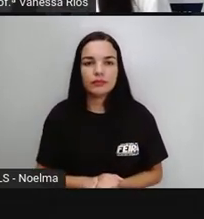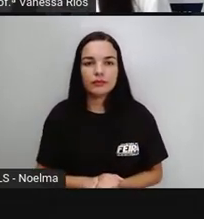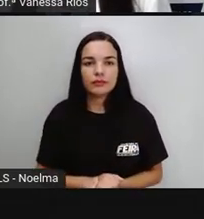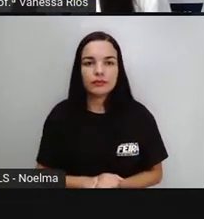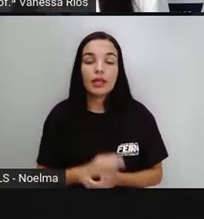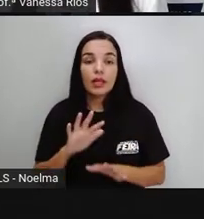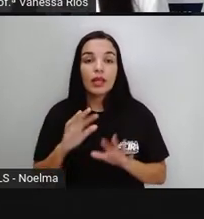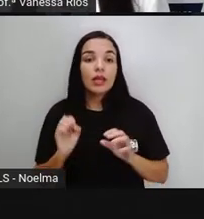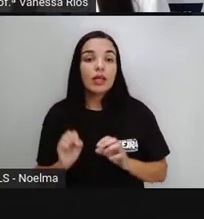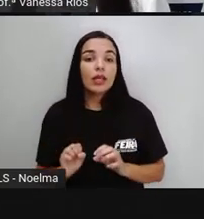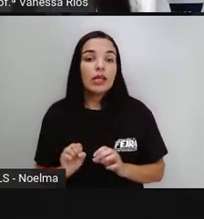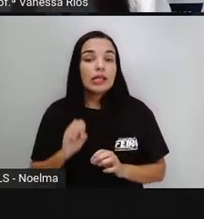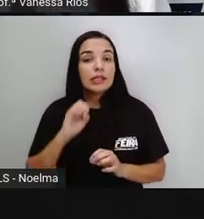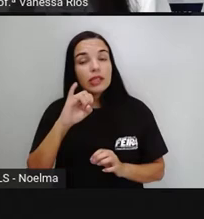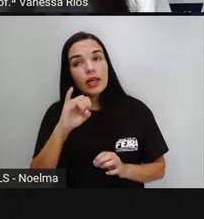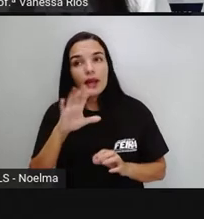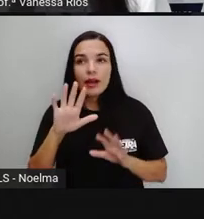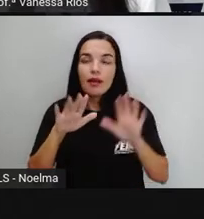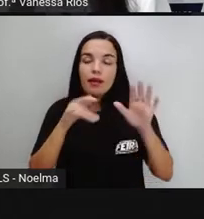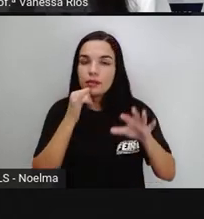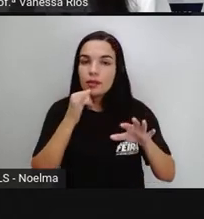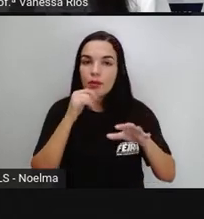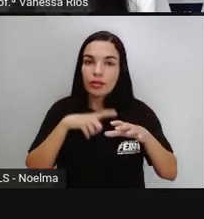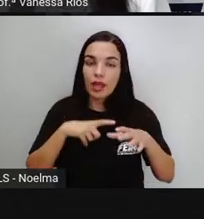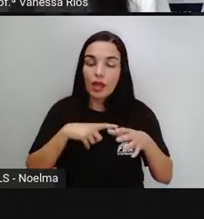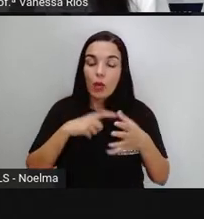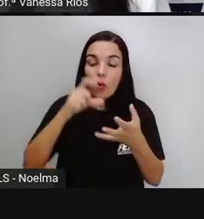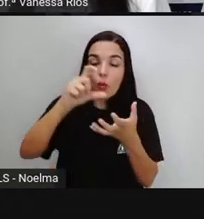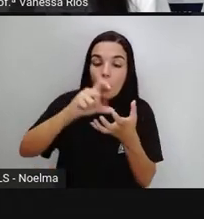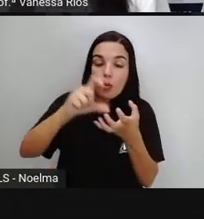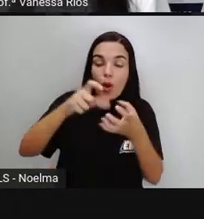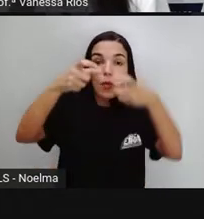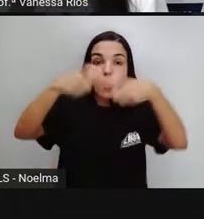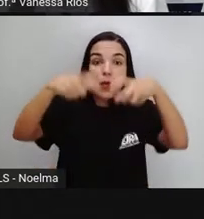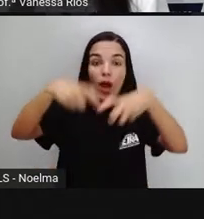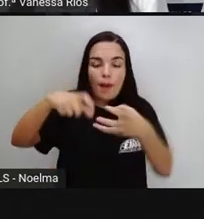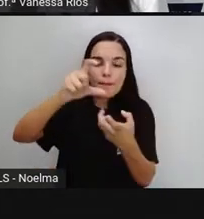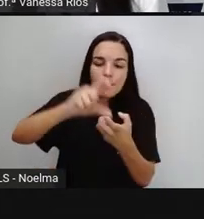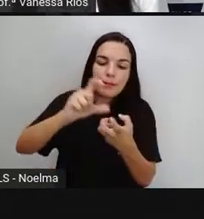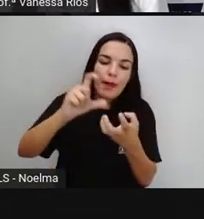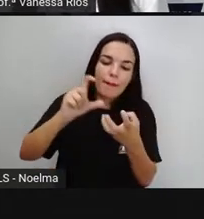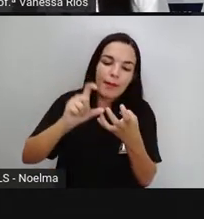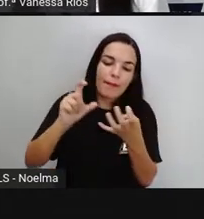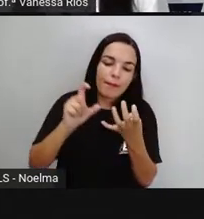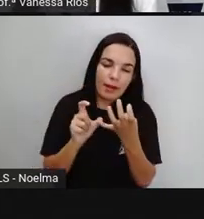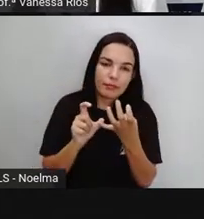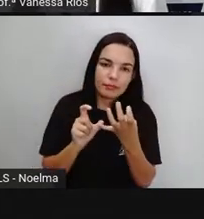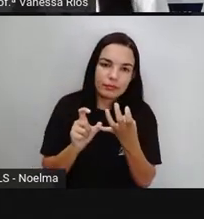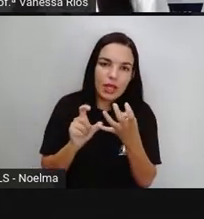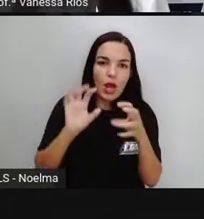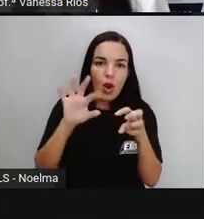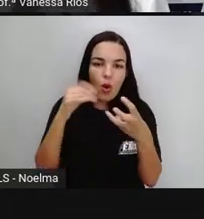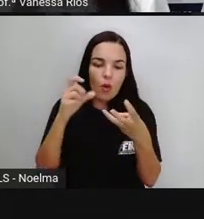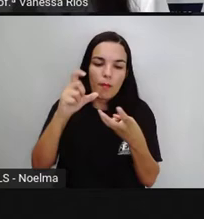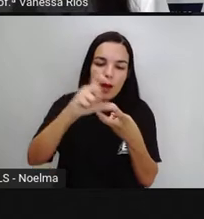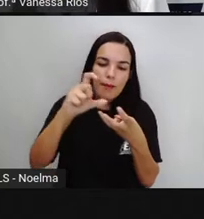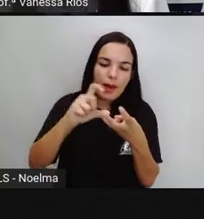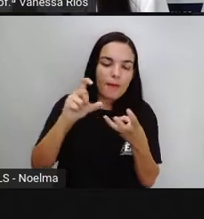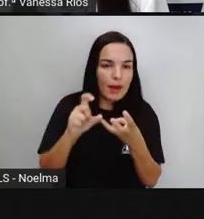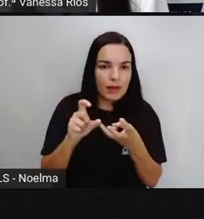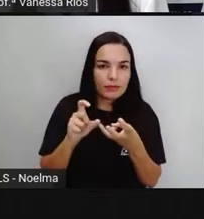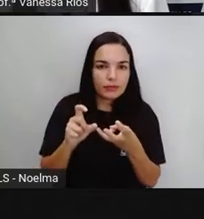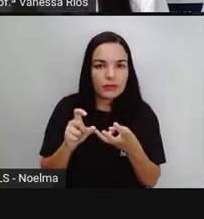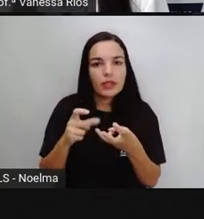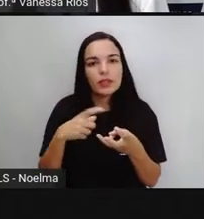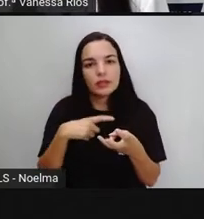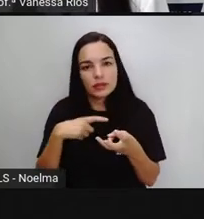De acordo com a posição da sílaba tônica, as palavras recebem nomes variados. E é o que a gente vai revisar